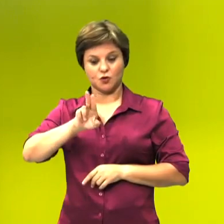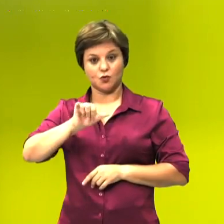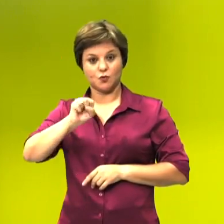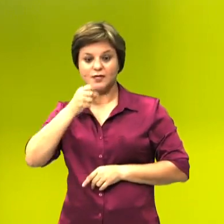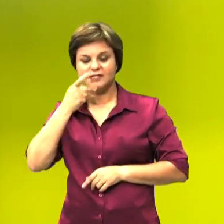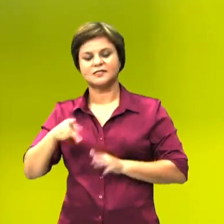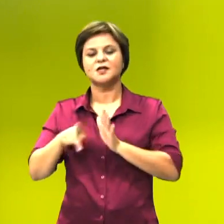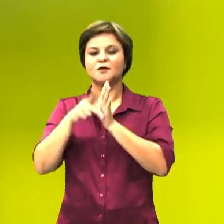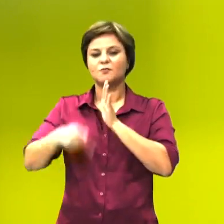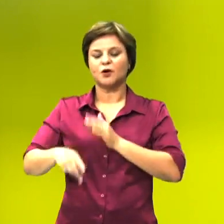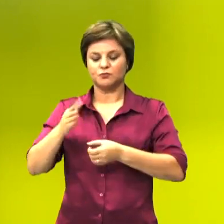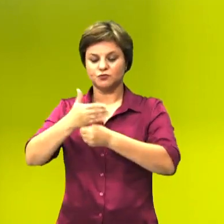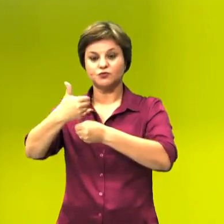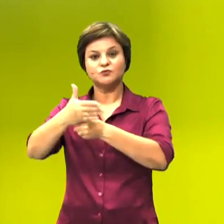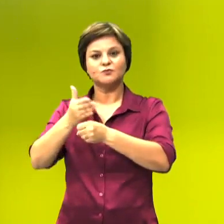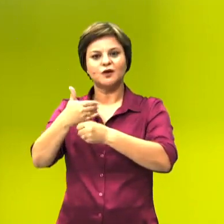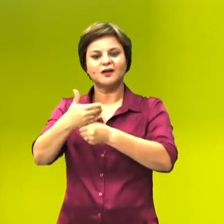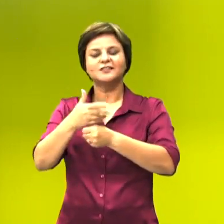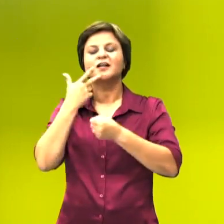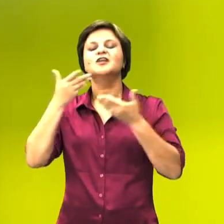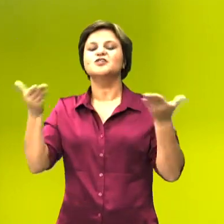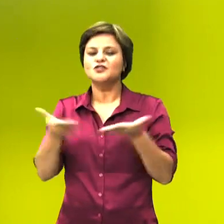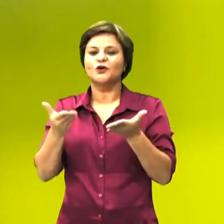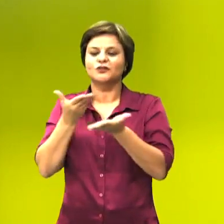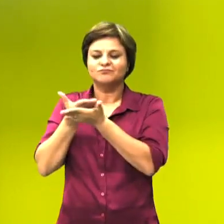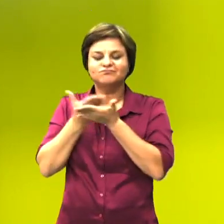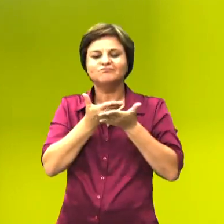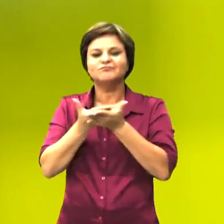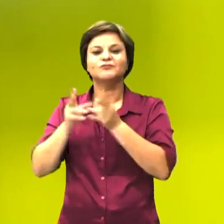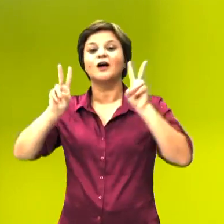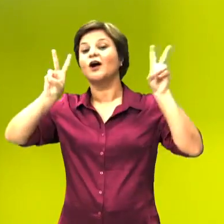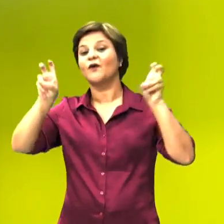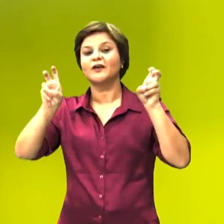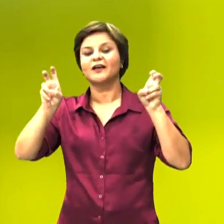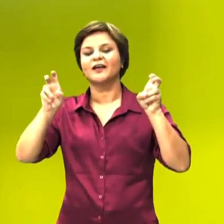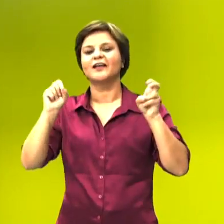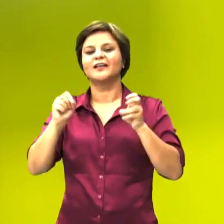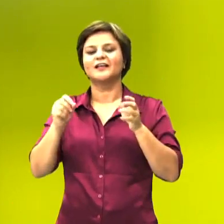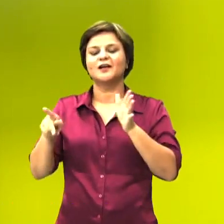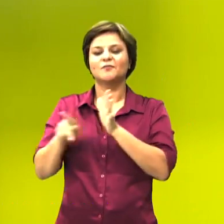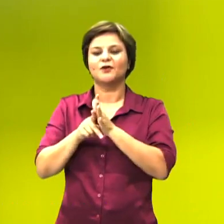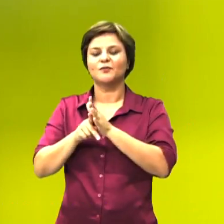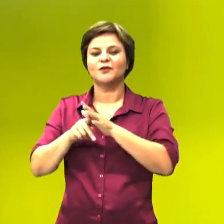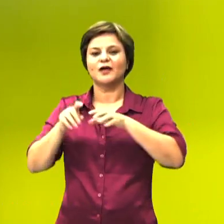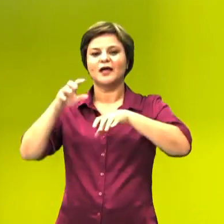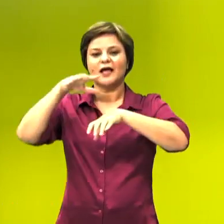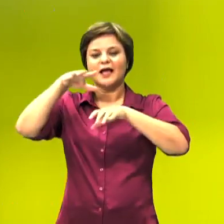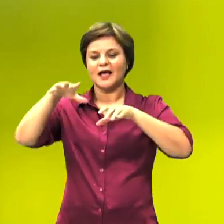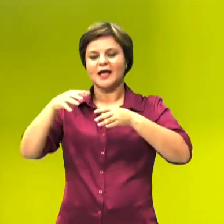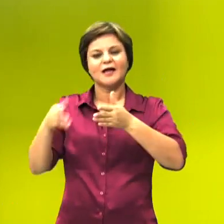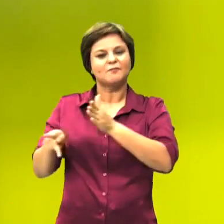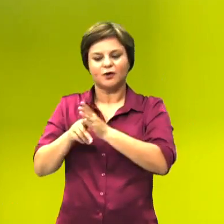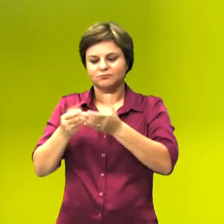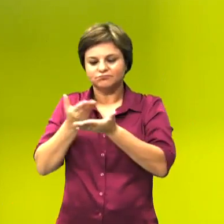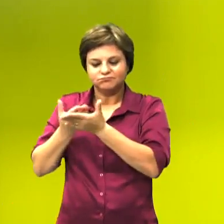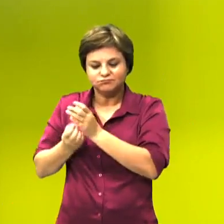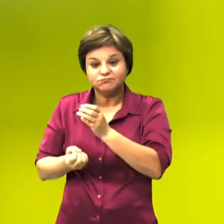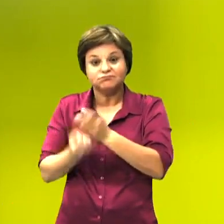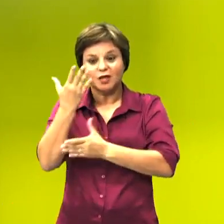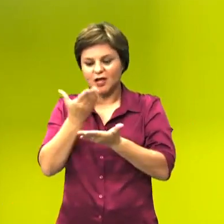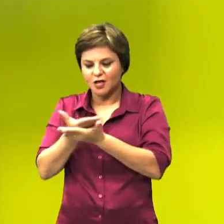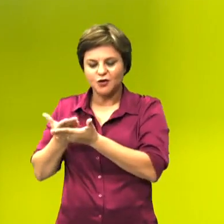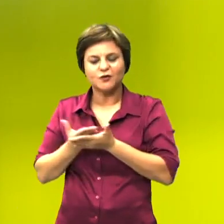Primandade, professor de Biologia, e hoje vamos estudar sobre Ecologia. Conteúdo muito,